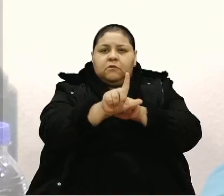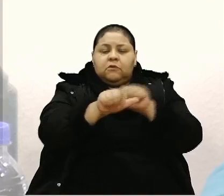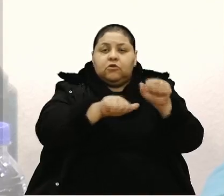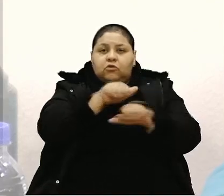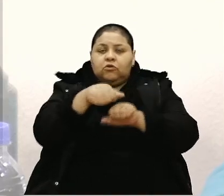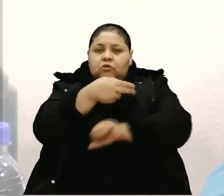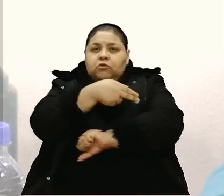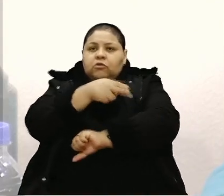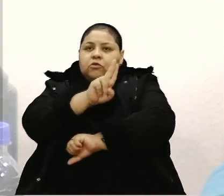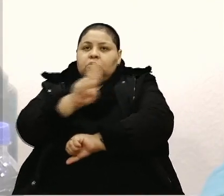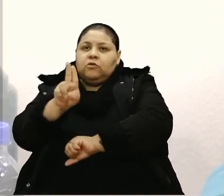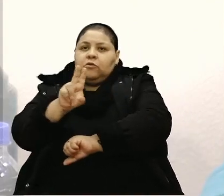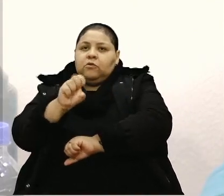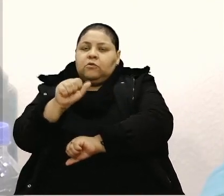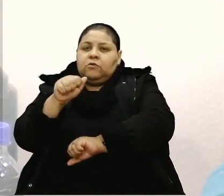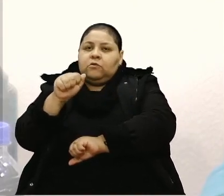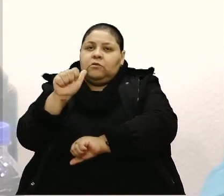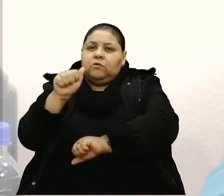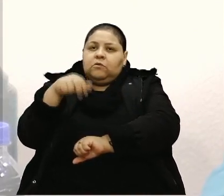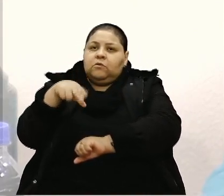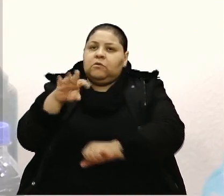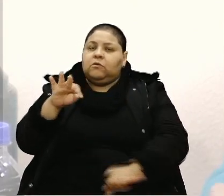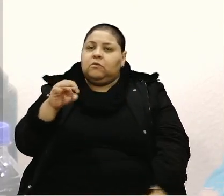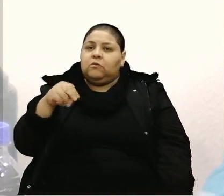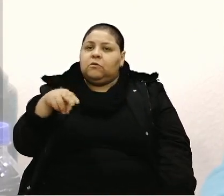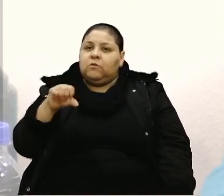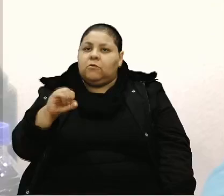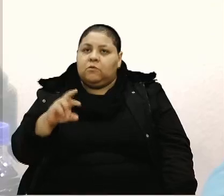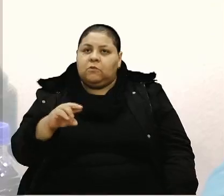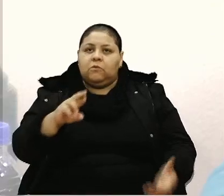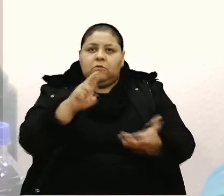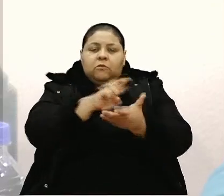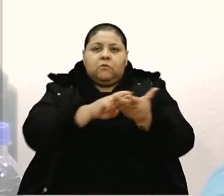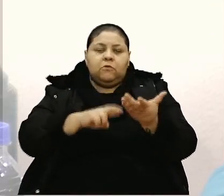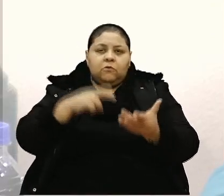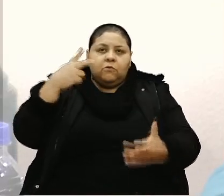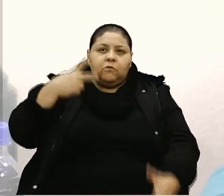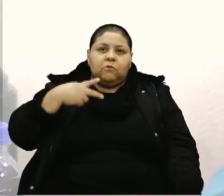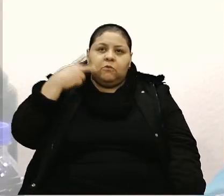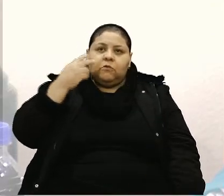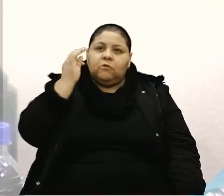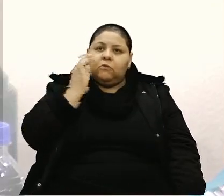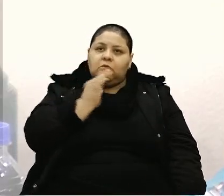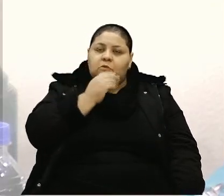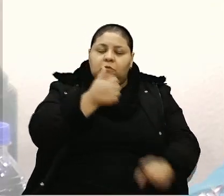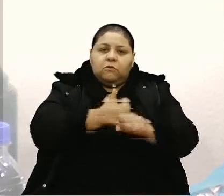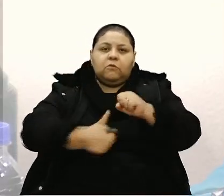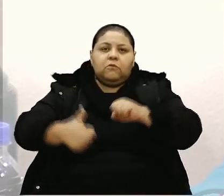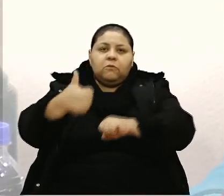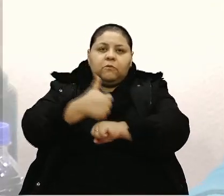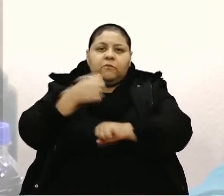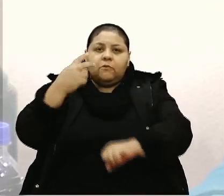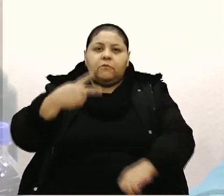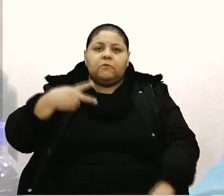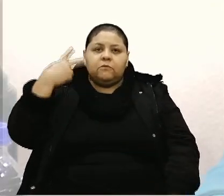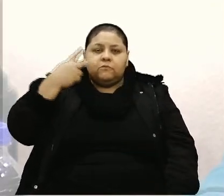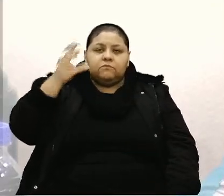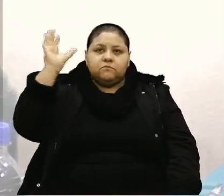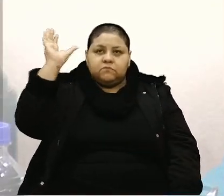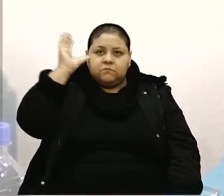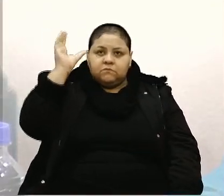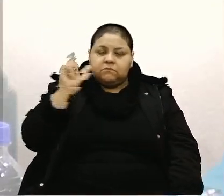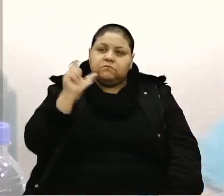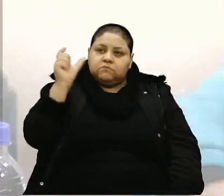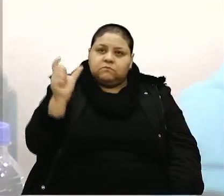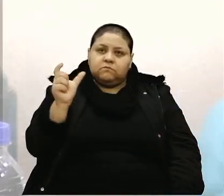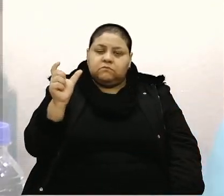Rua Antônio Ricardo Sartori. Relatora, a vereadora Tatiane Friço, a DOC, a vereadora Almir Cadori, com